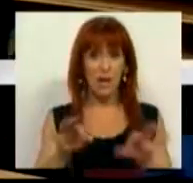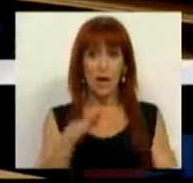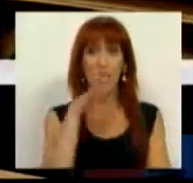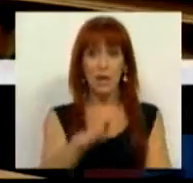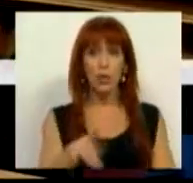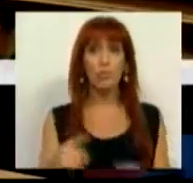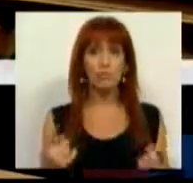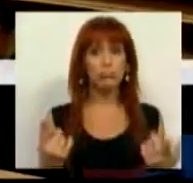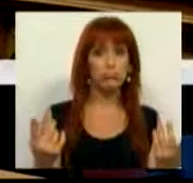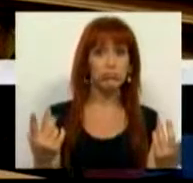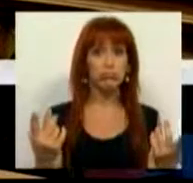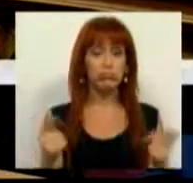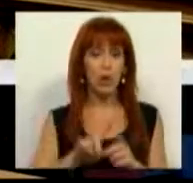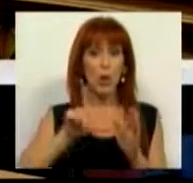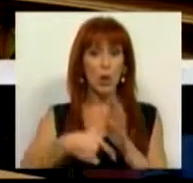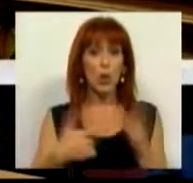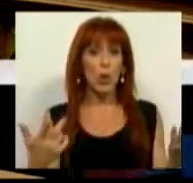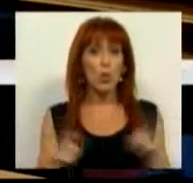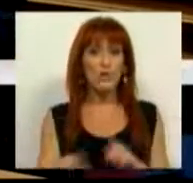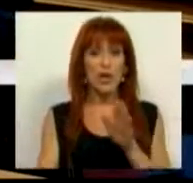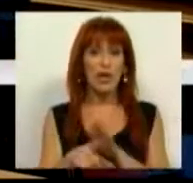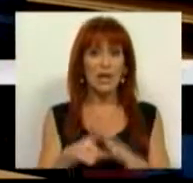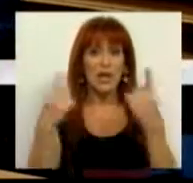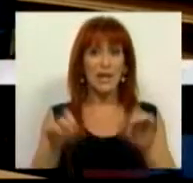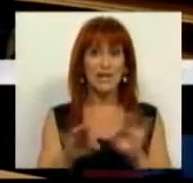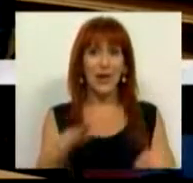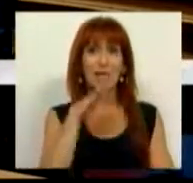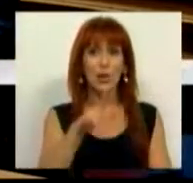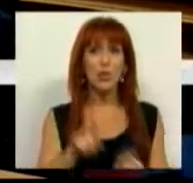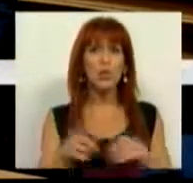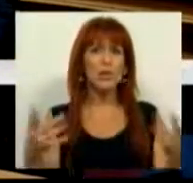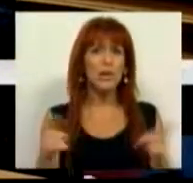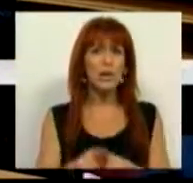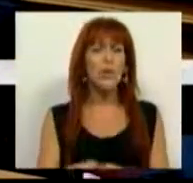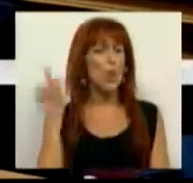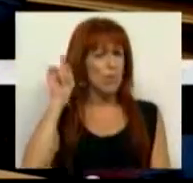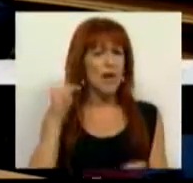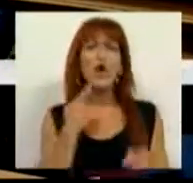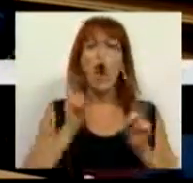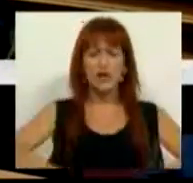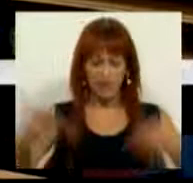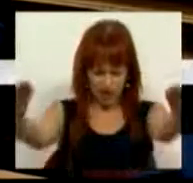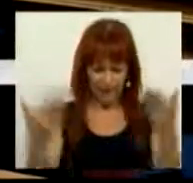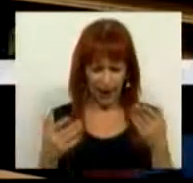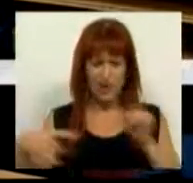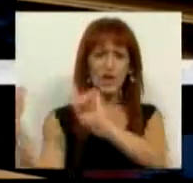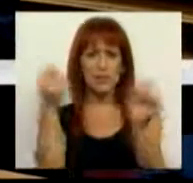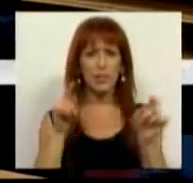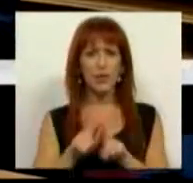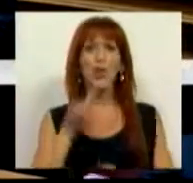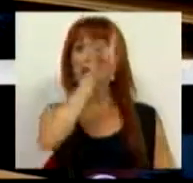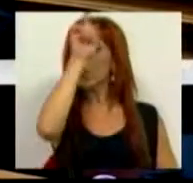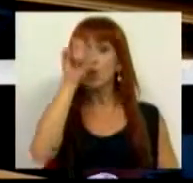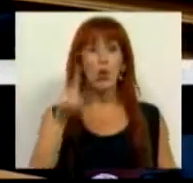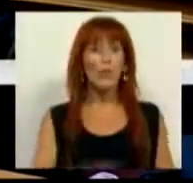foi dito, um projeto de lei que tem, como já foi dito, o mérito de voltar a trazer a debate uma